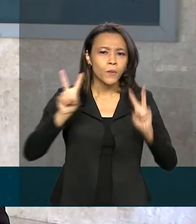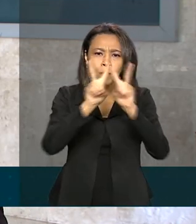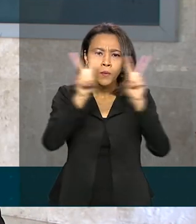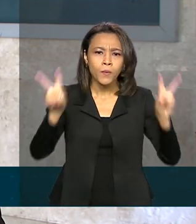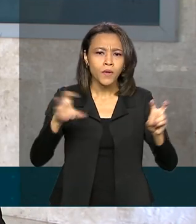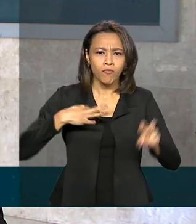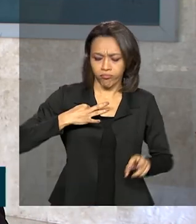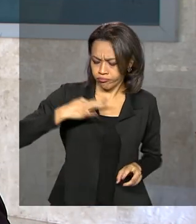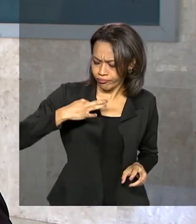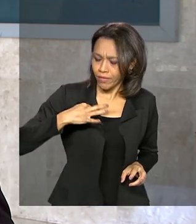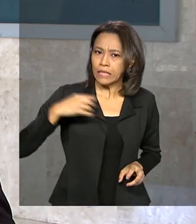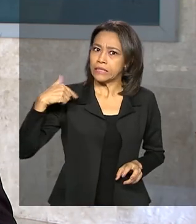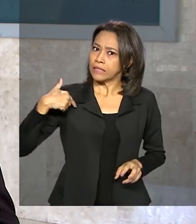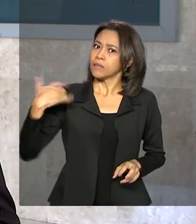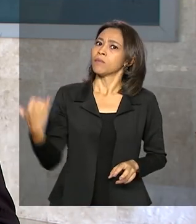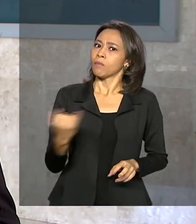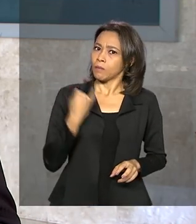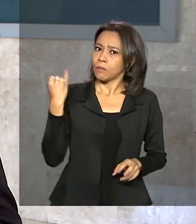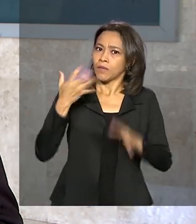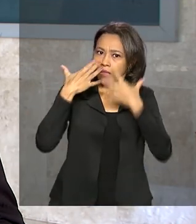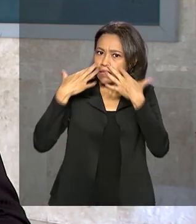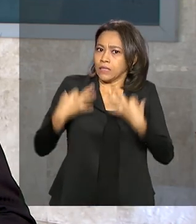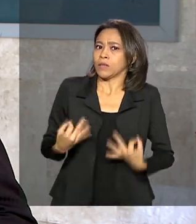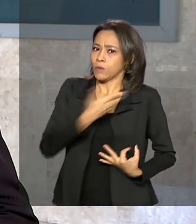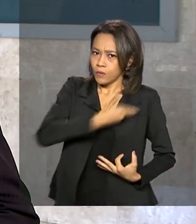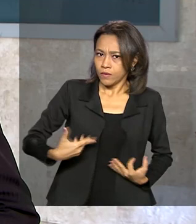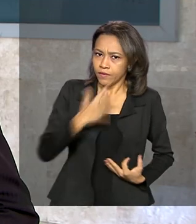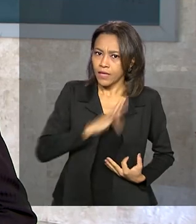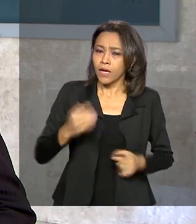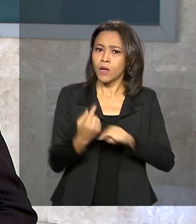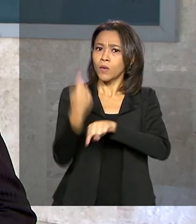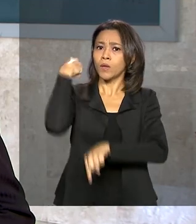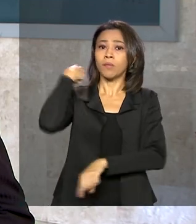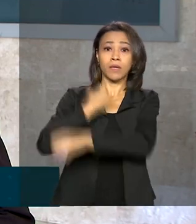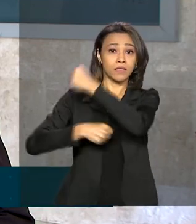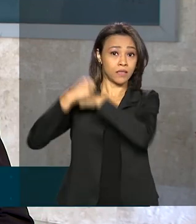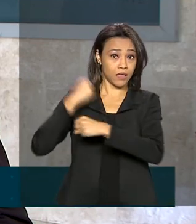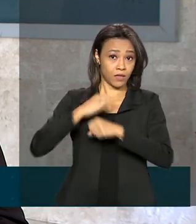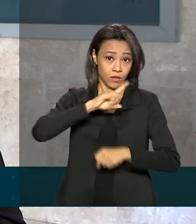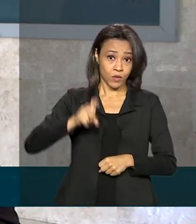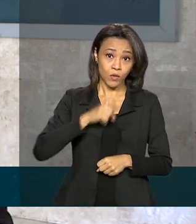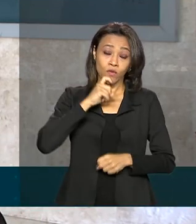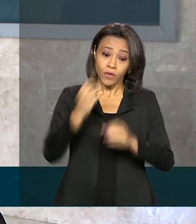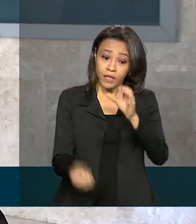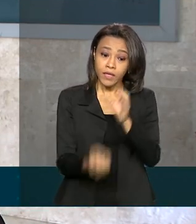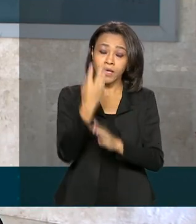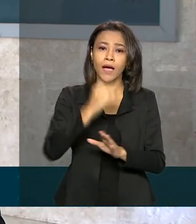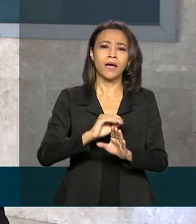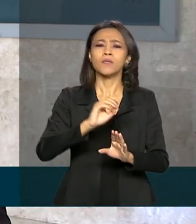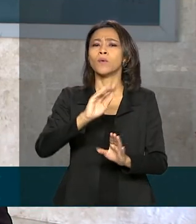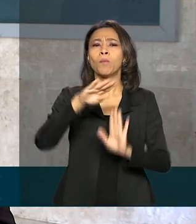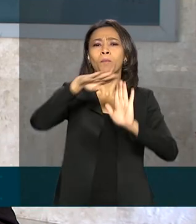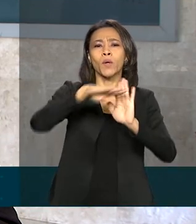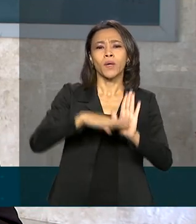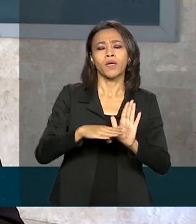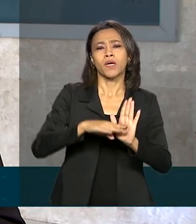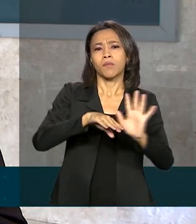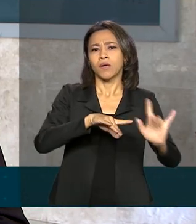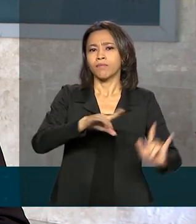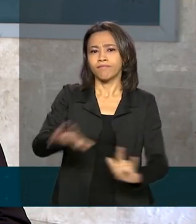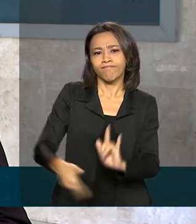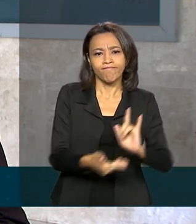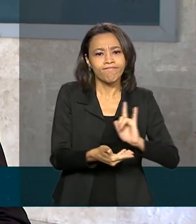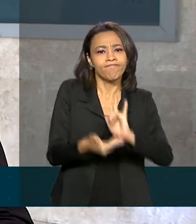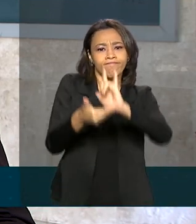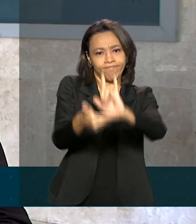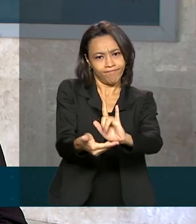bastante relevância pelo governo federal. No ano passado, em julho, foi criada o programa Pátria Voluntária justamente para incentivar